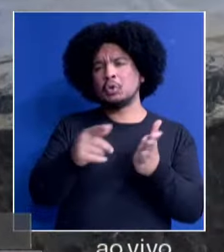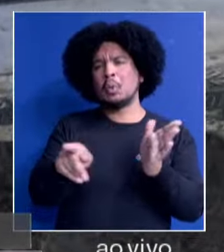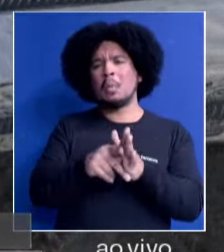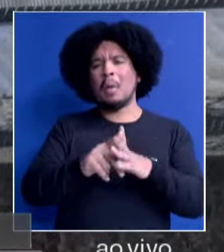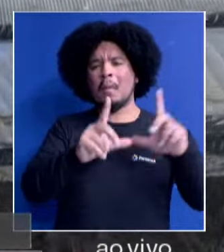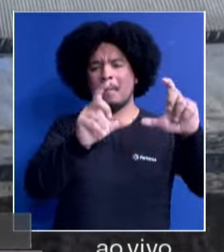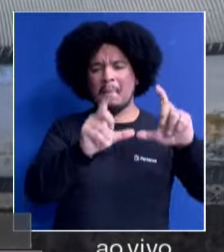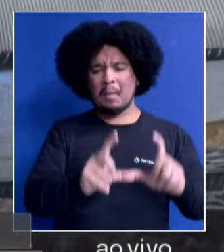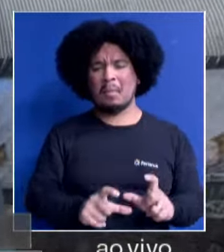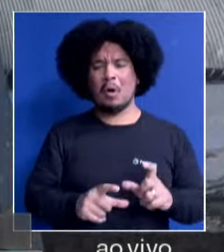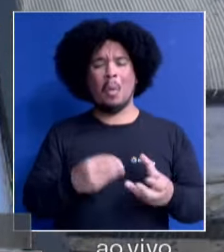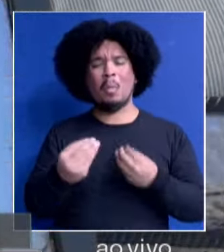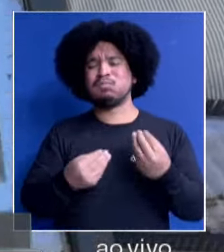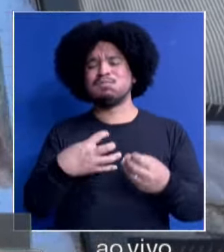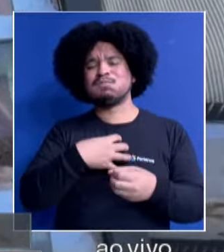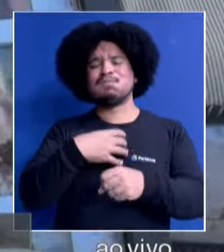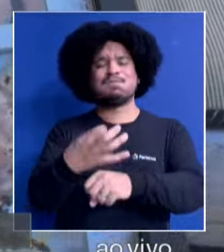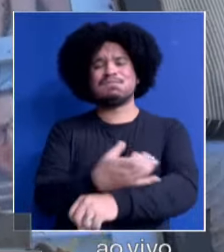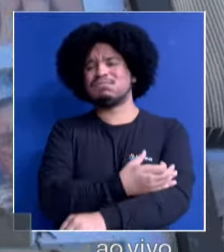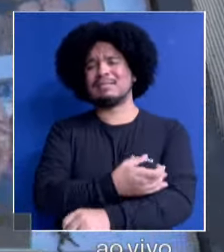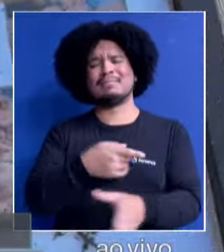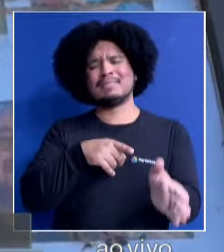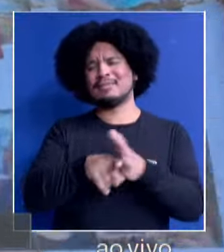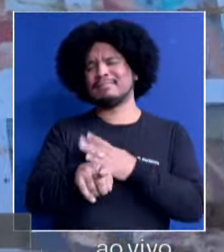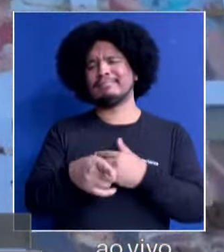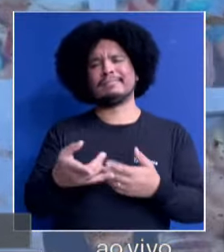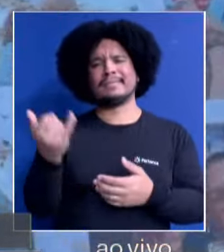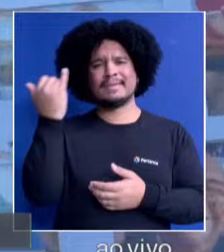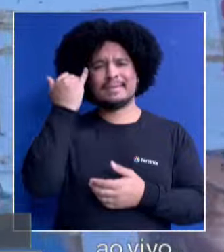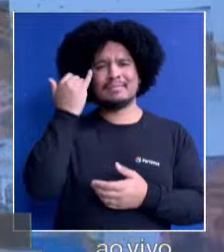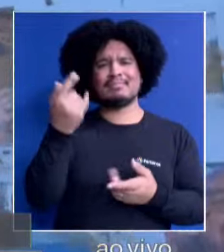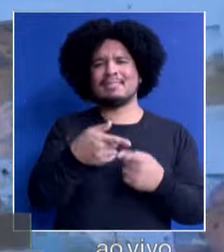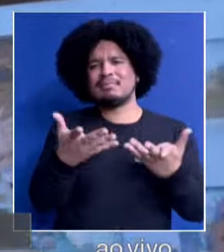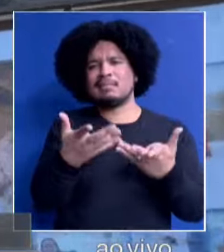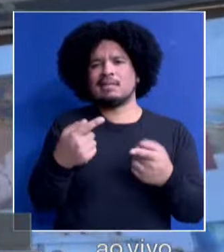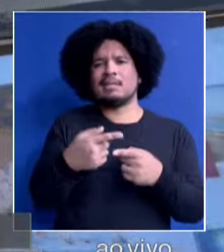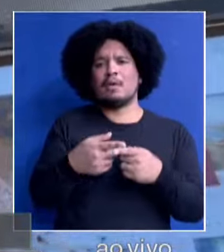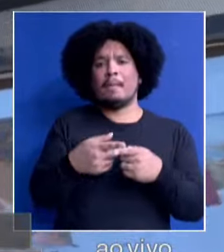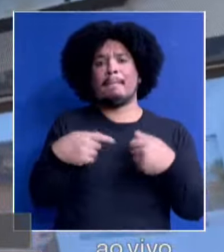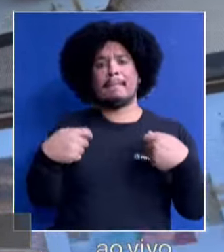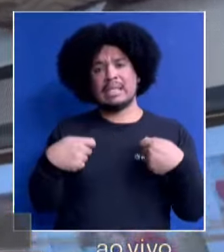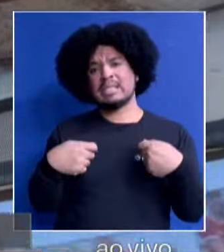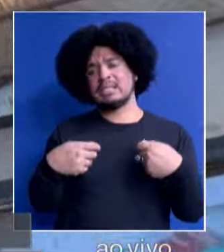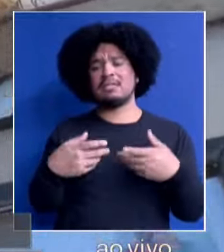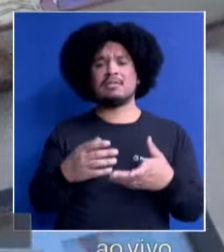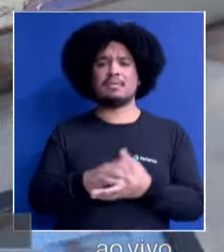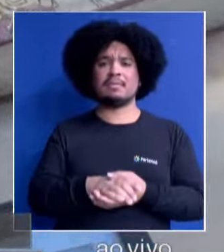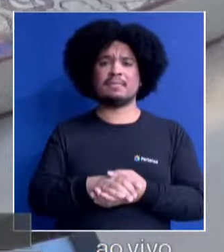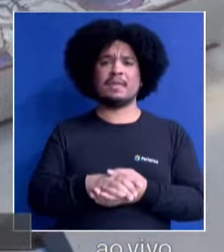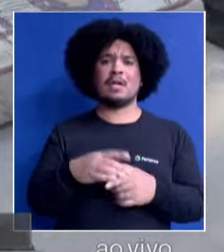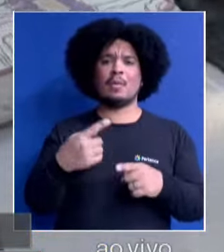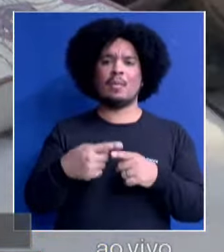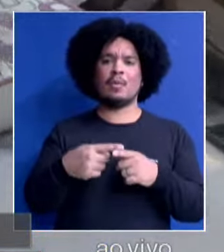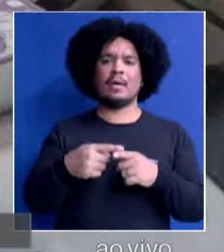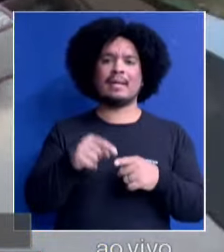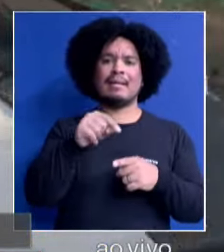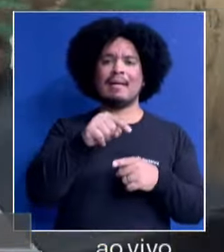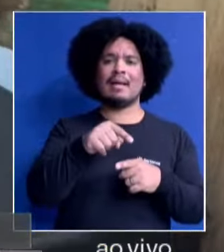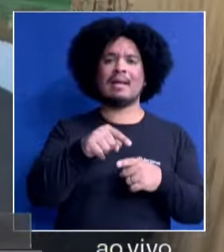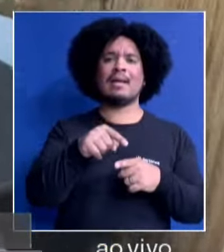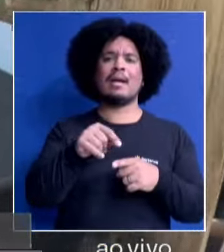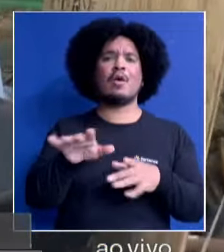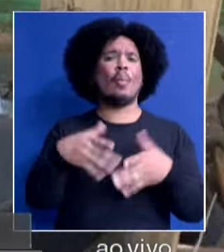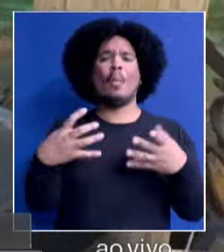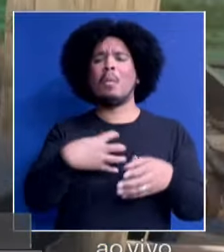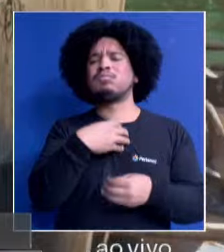sentimento nesse momento? Olha que pergunta que a gente tem que fazer, né, Mota? Mas é preciso, porque as imagens falam por si só, evidentemente. Mas qual é